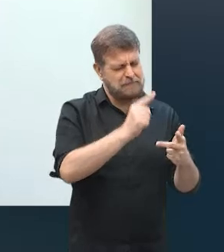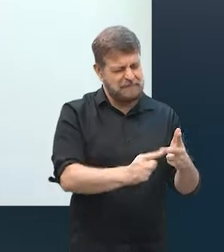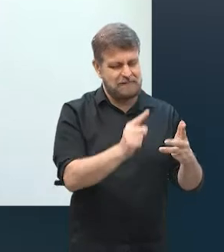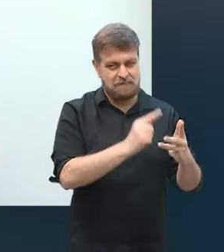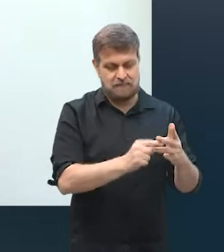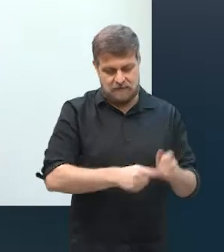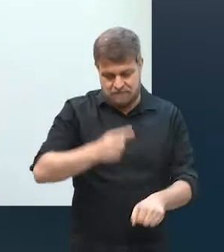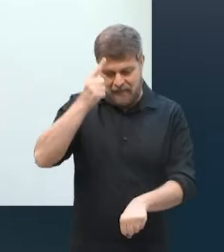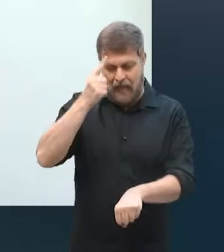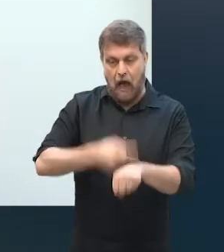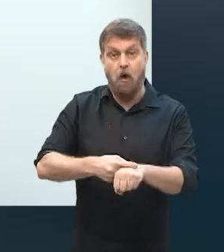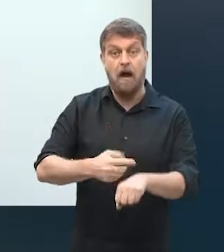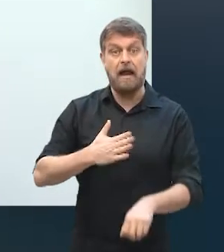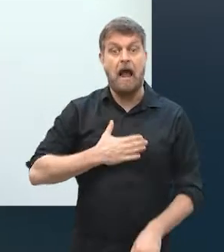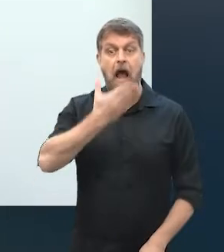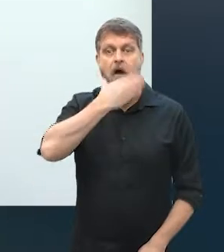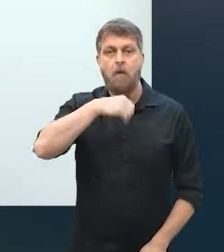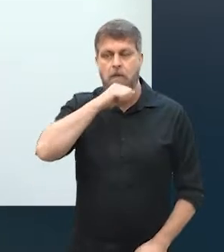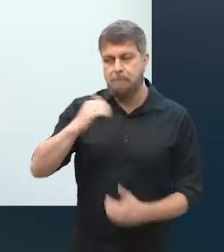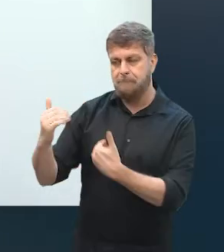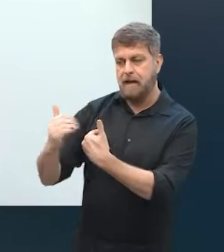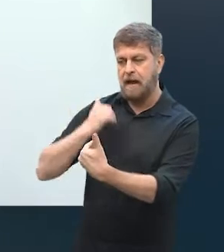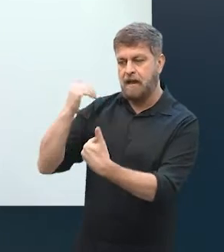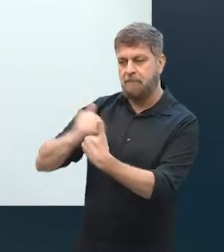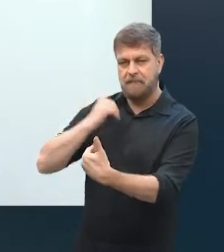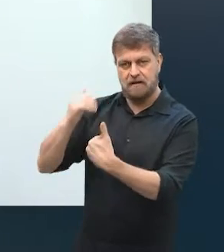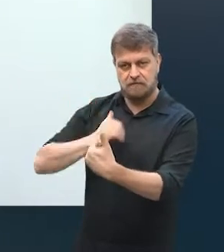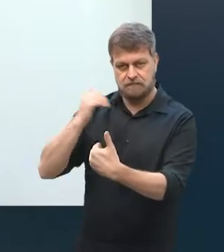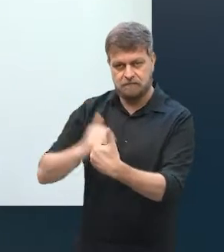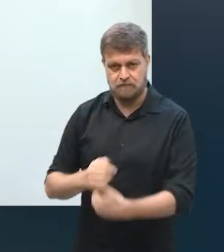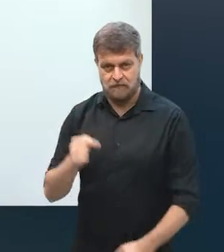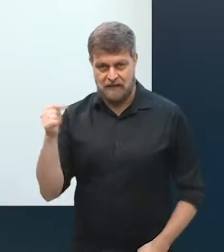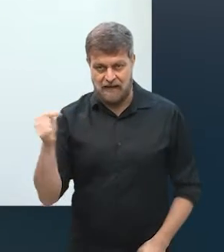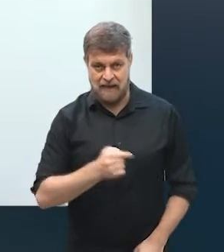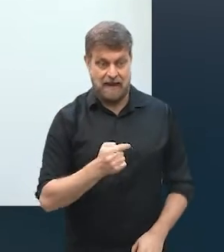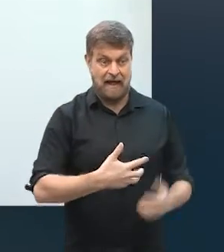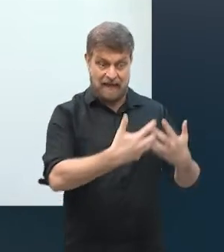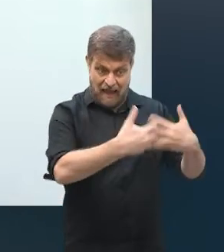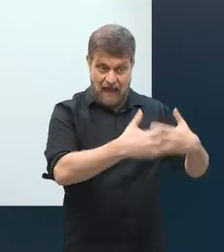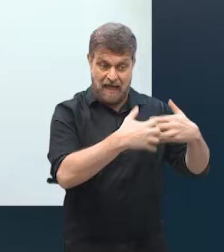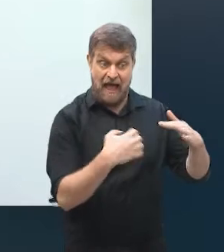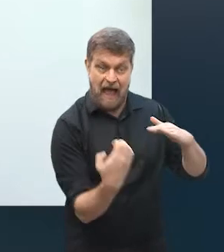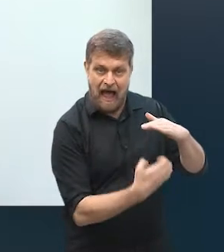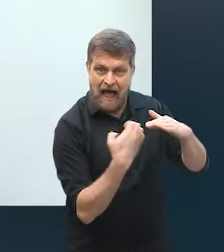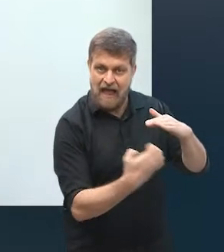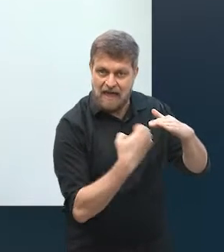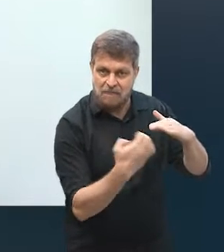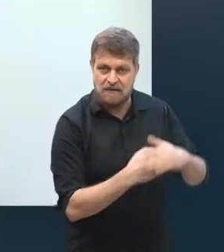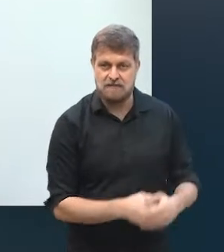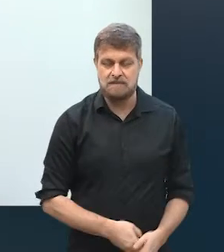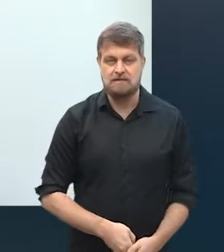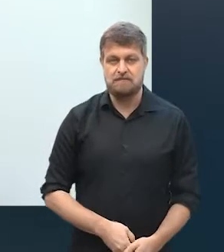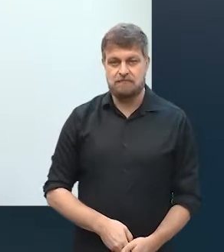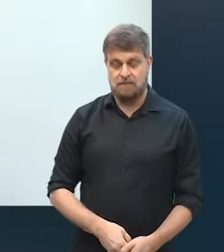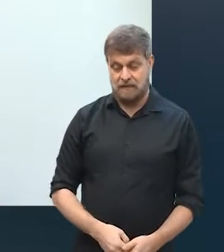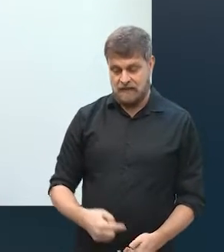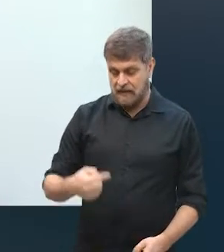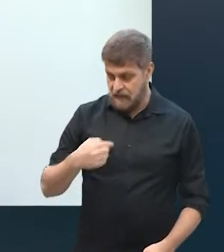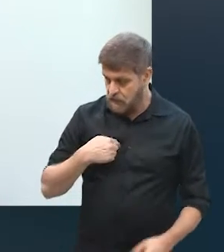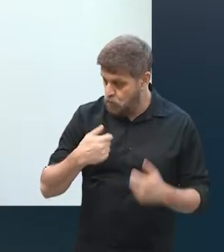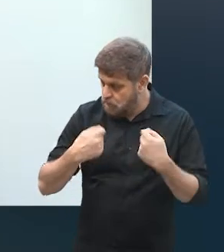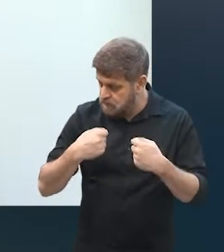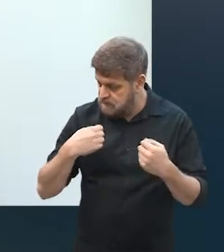enfim, foi a hora que meu pai falou assim, Carol, o seu trabalho, sua empresa já deu certo. Agora, se você não ficar ali e